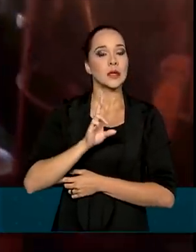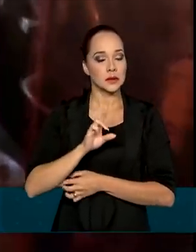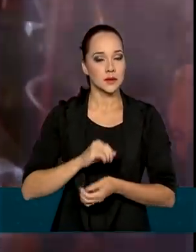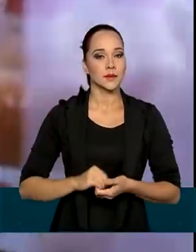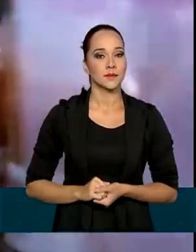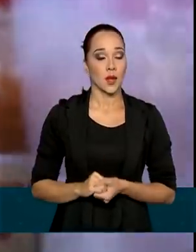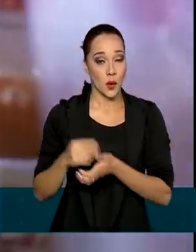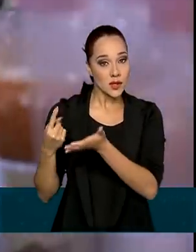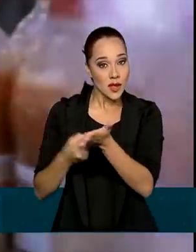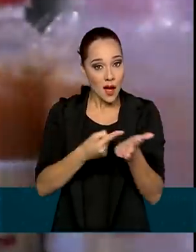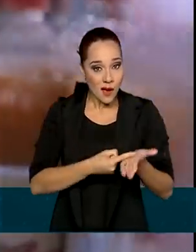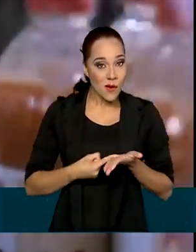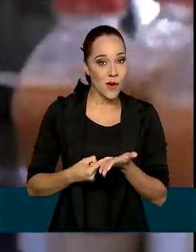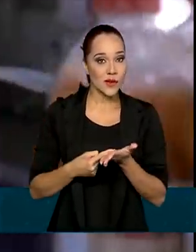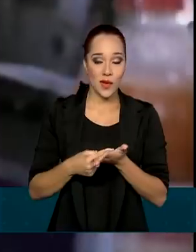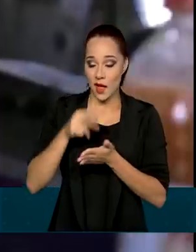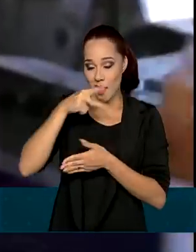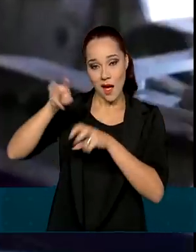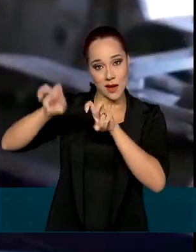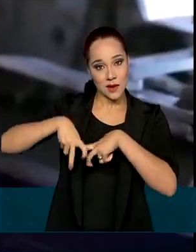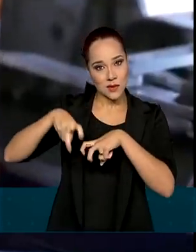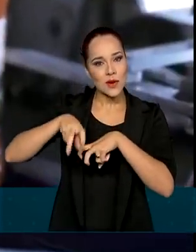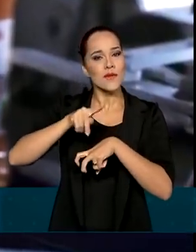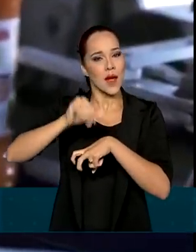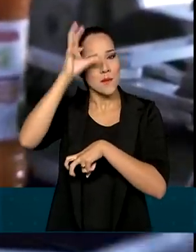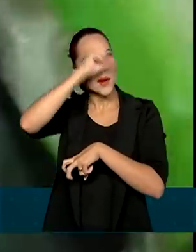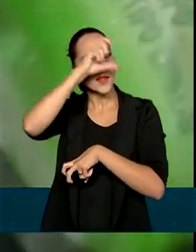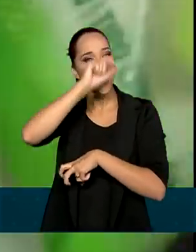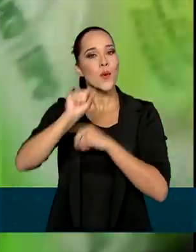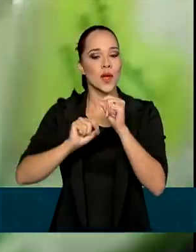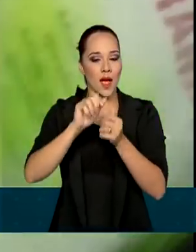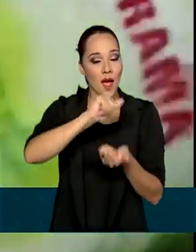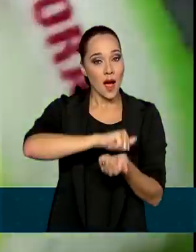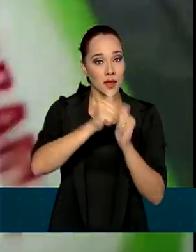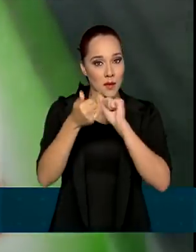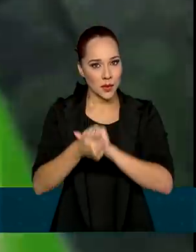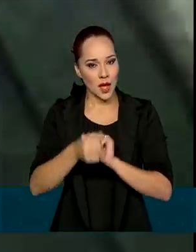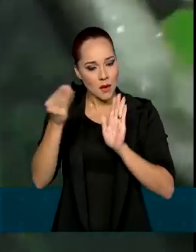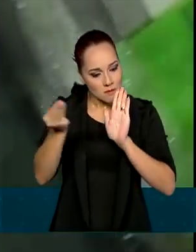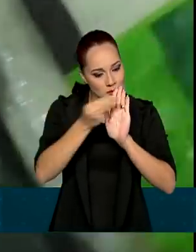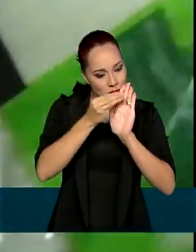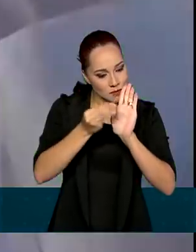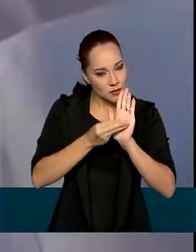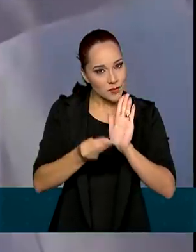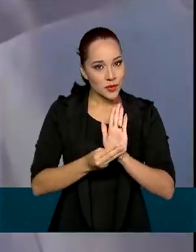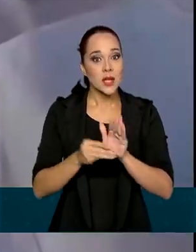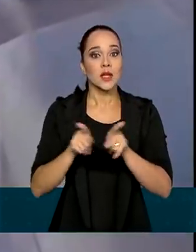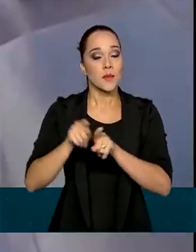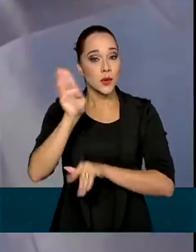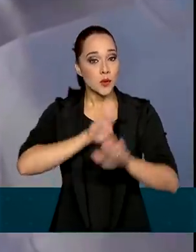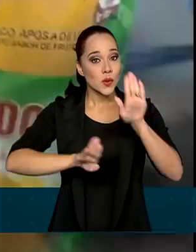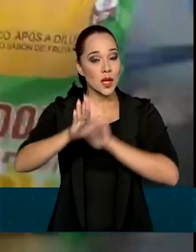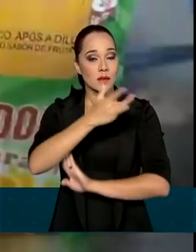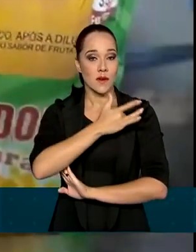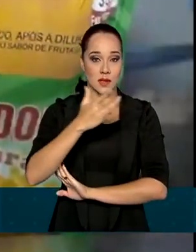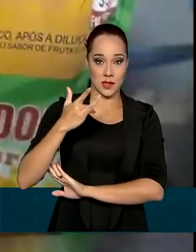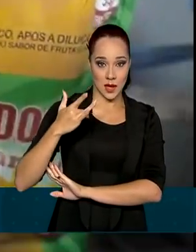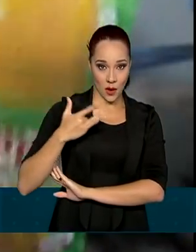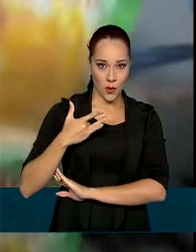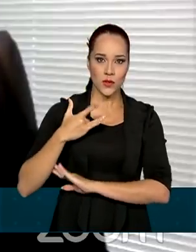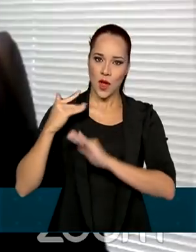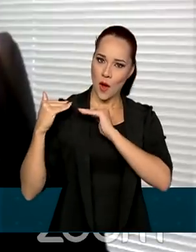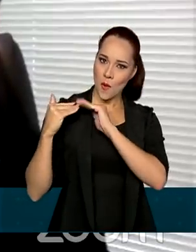acordo, os agricultores vão aprender, por exemplo, a adequar a rotulagem e os cuidados sanitários ao padrão